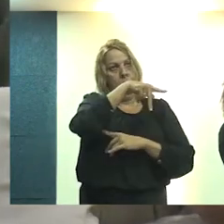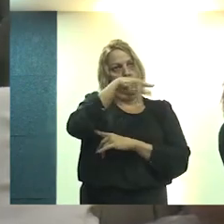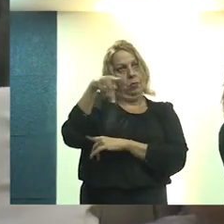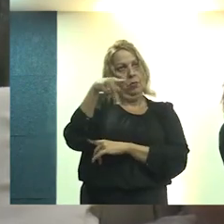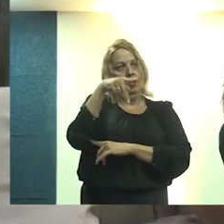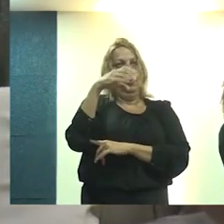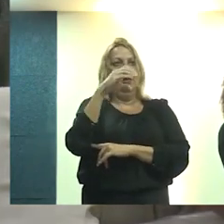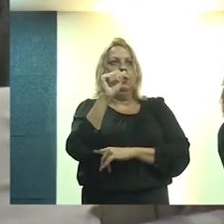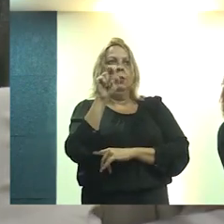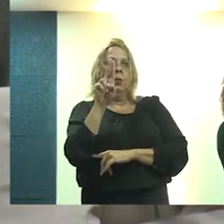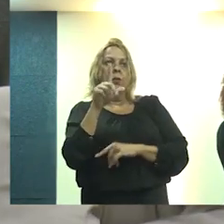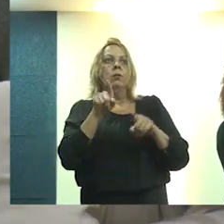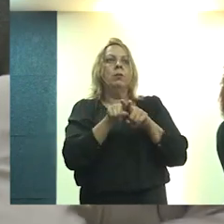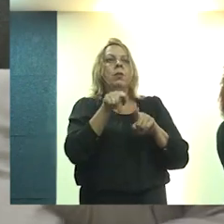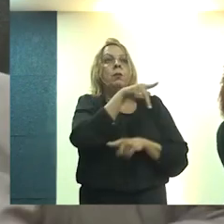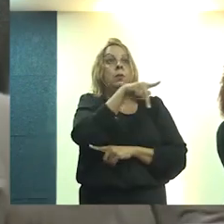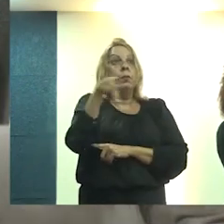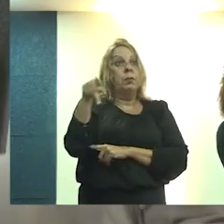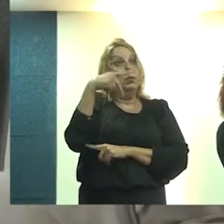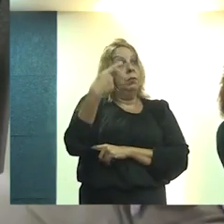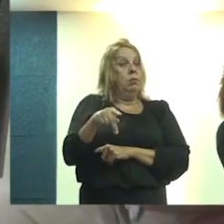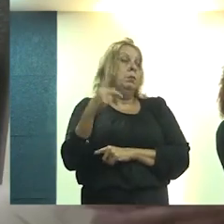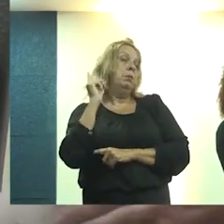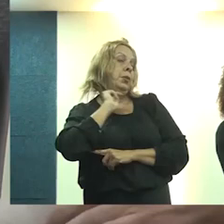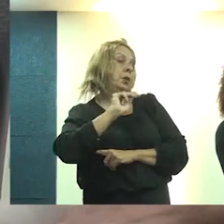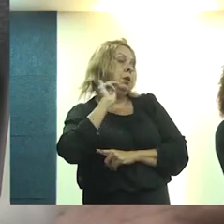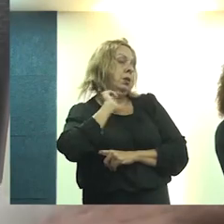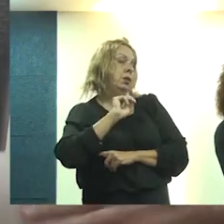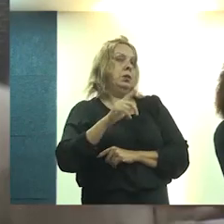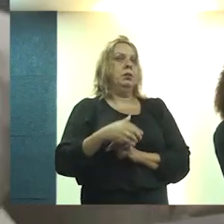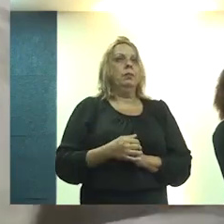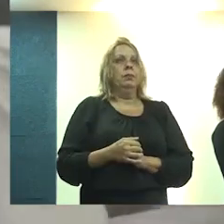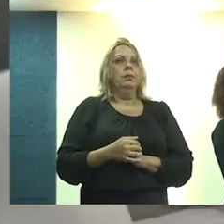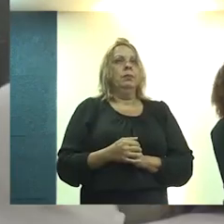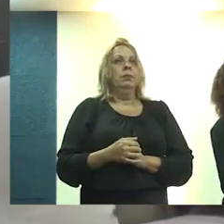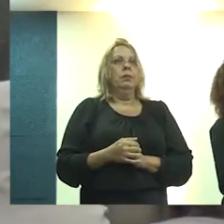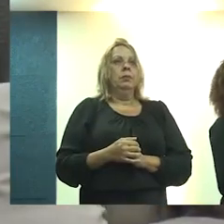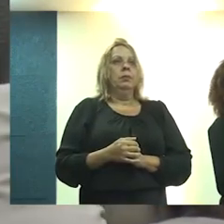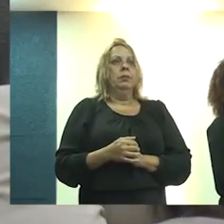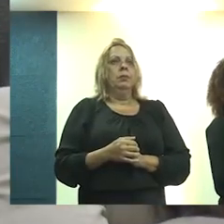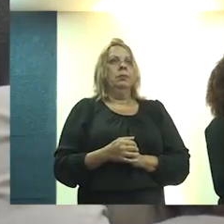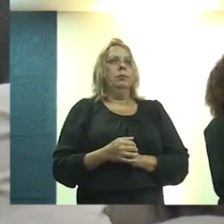dos CAL e presidente do CAL Minas Gerais, senhora do Leal.